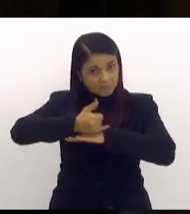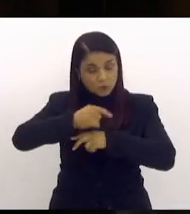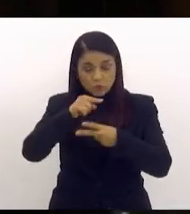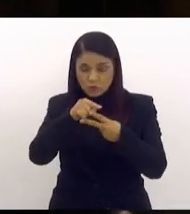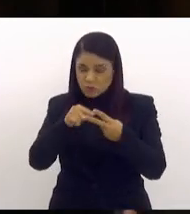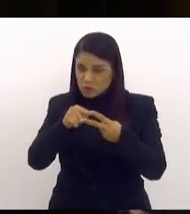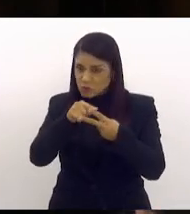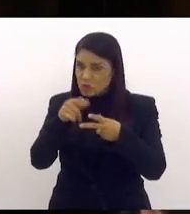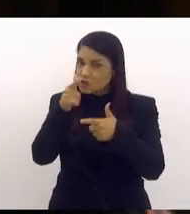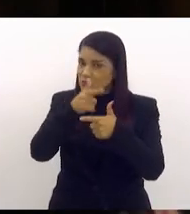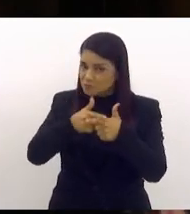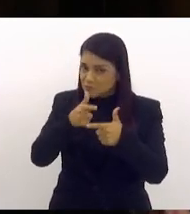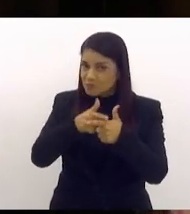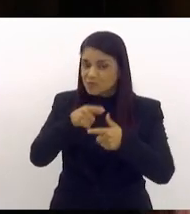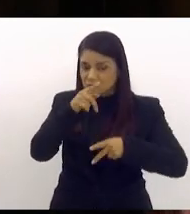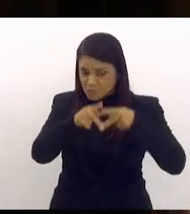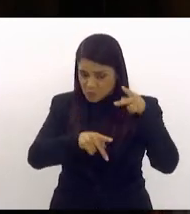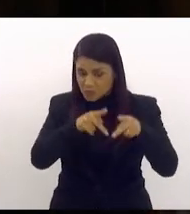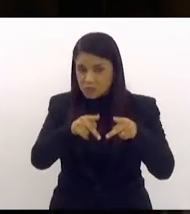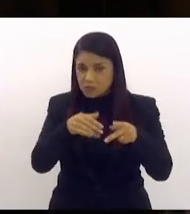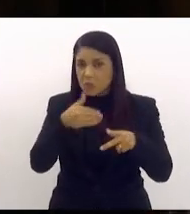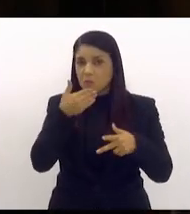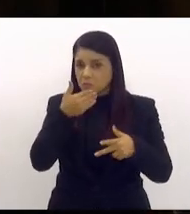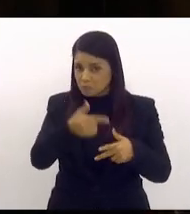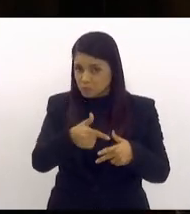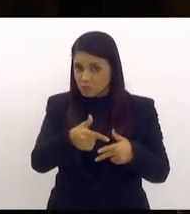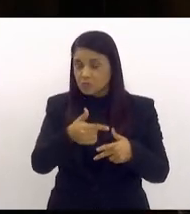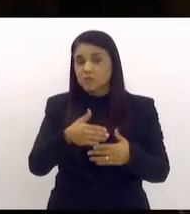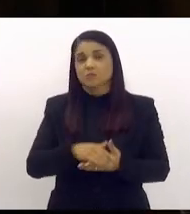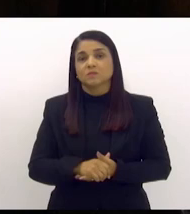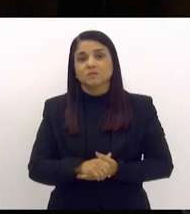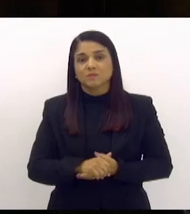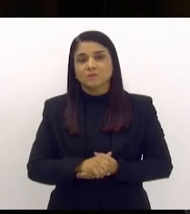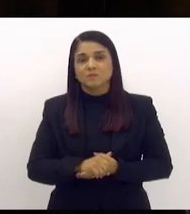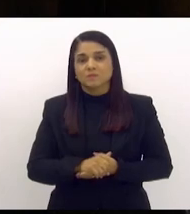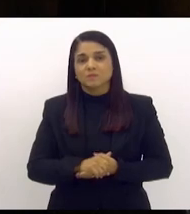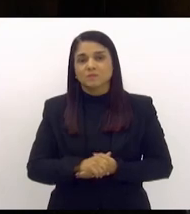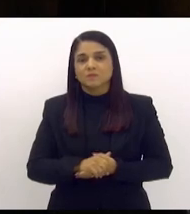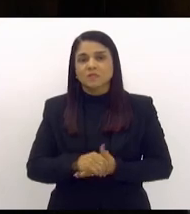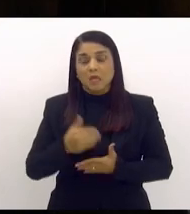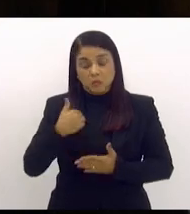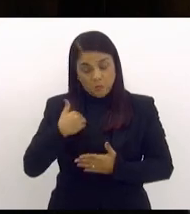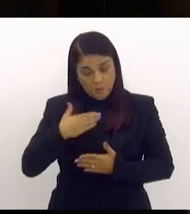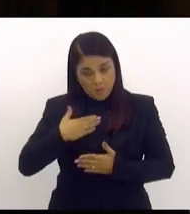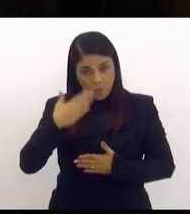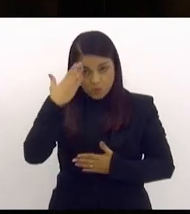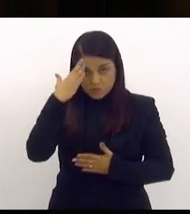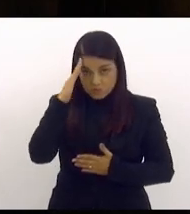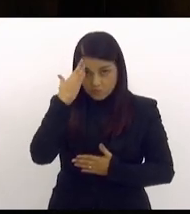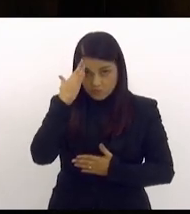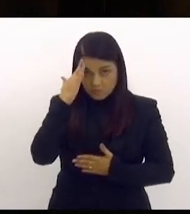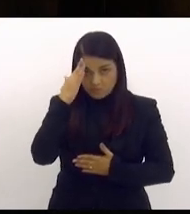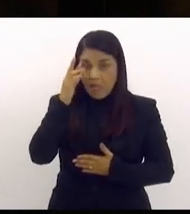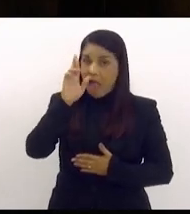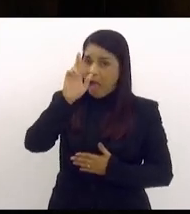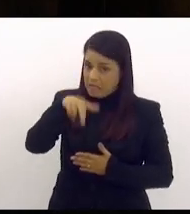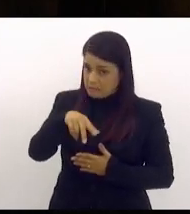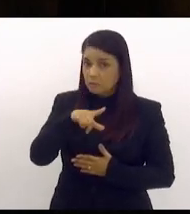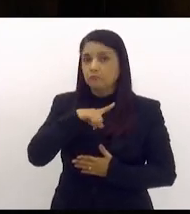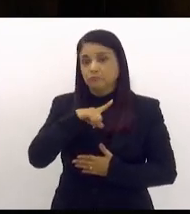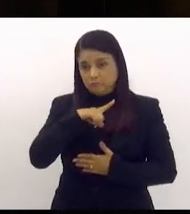onde a população solicitou e no meu entendimento com devida razão